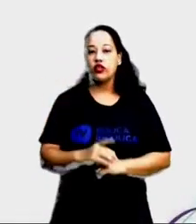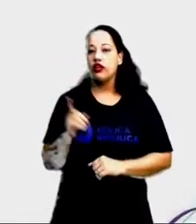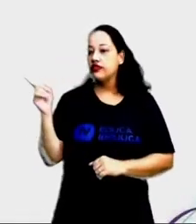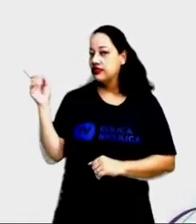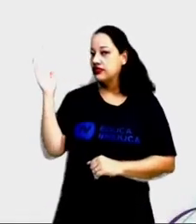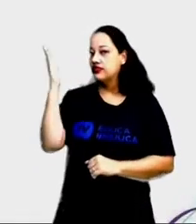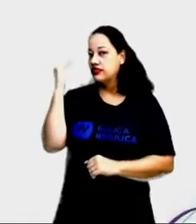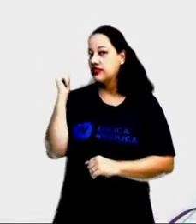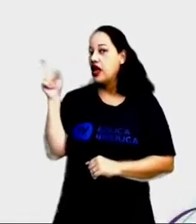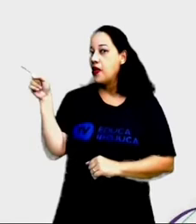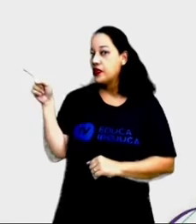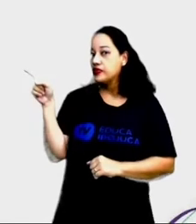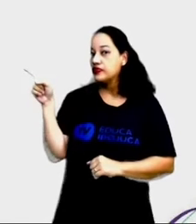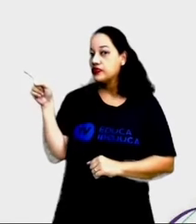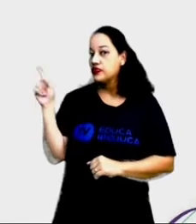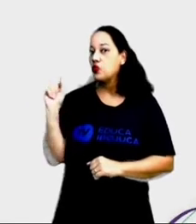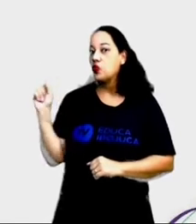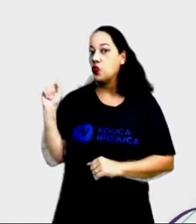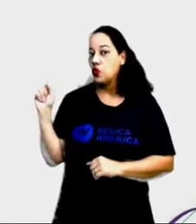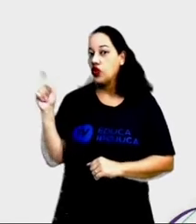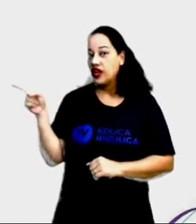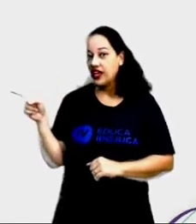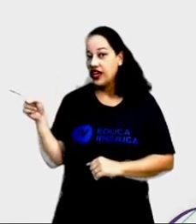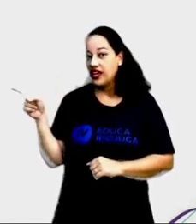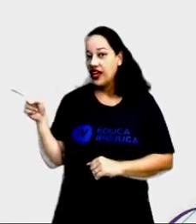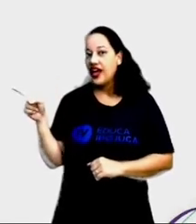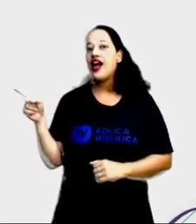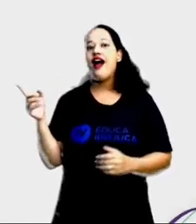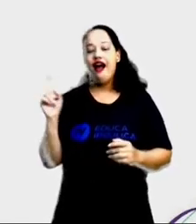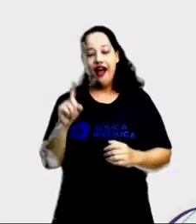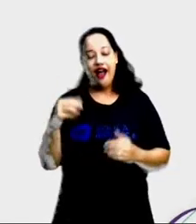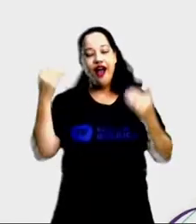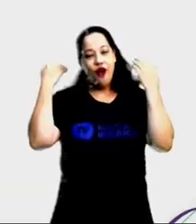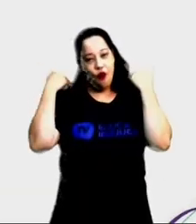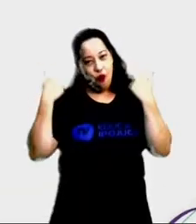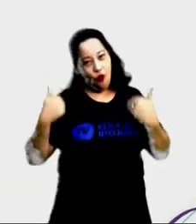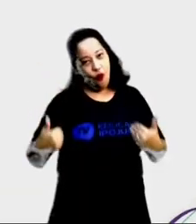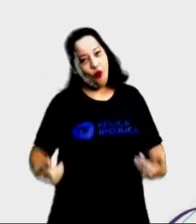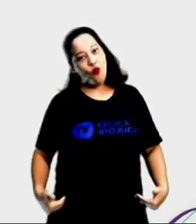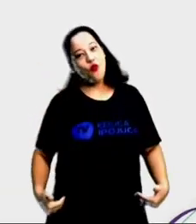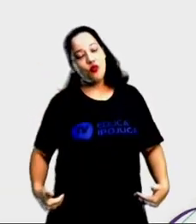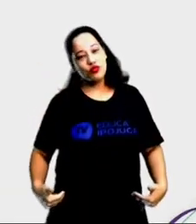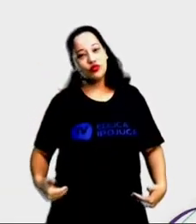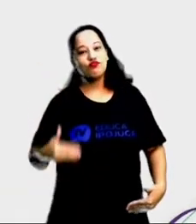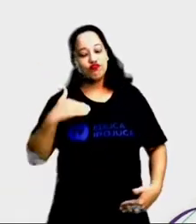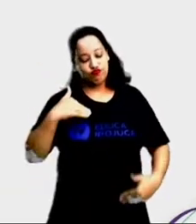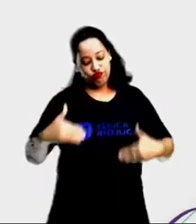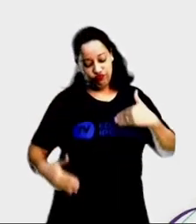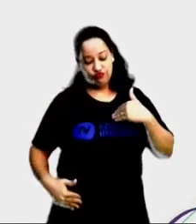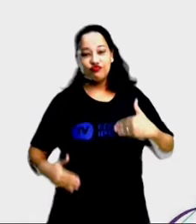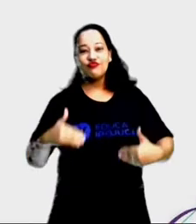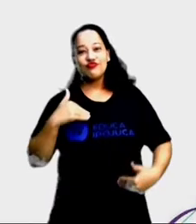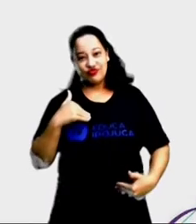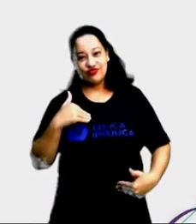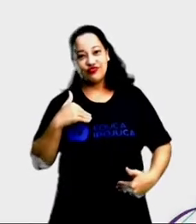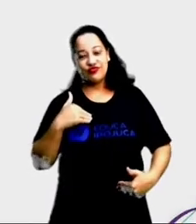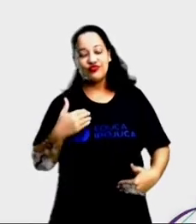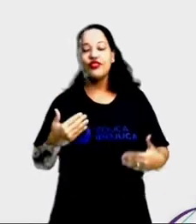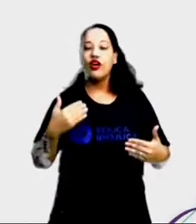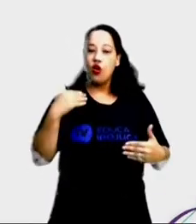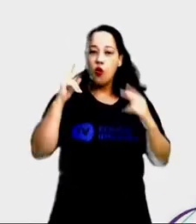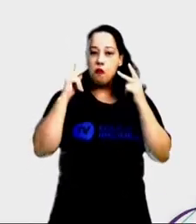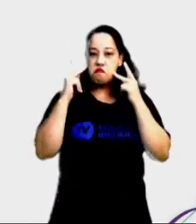é essa, criança? É o nosso corpo humano. E o nosso corpo